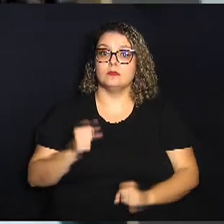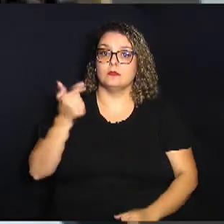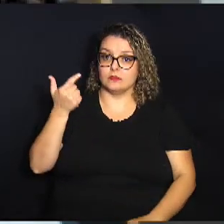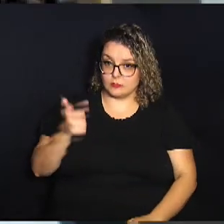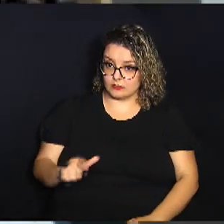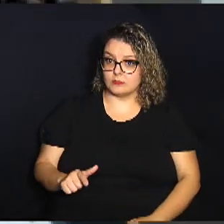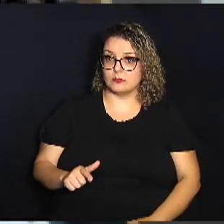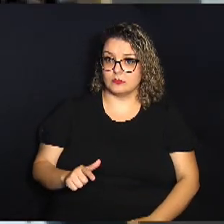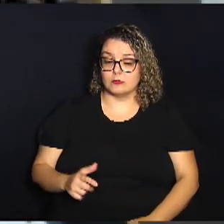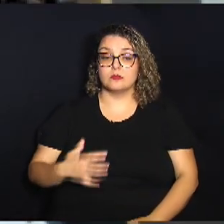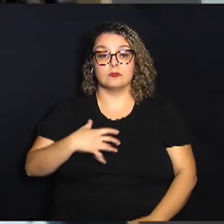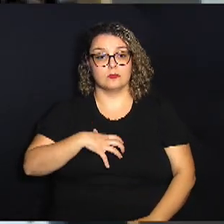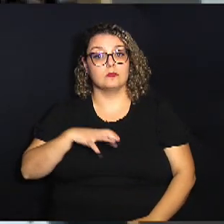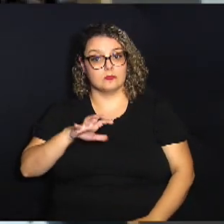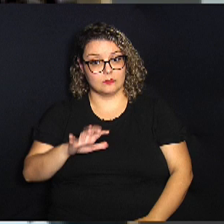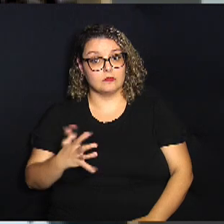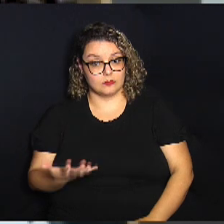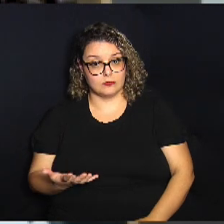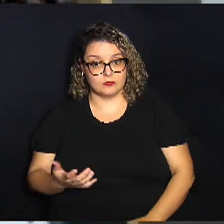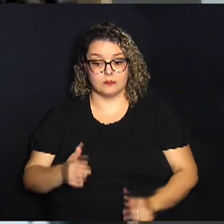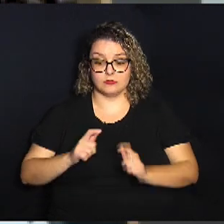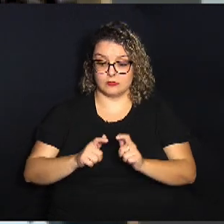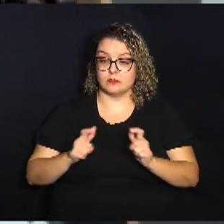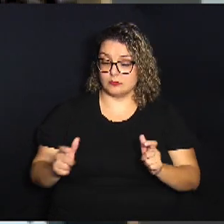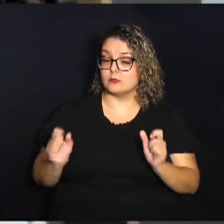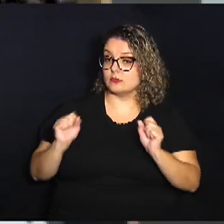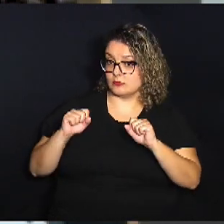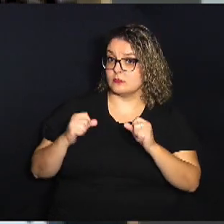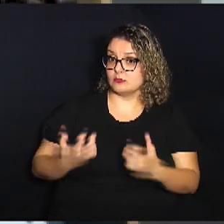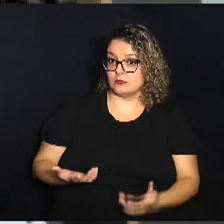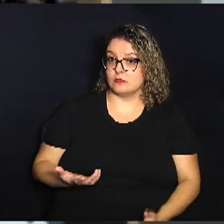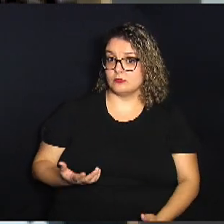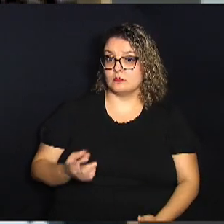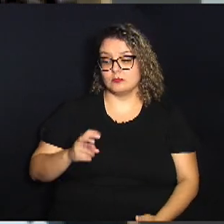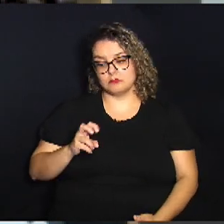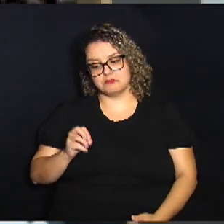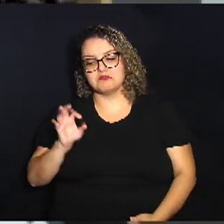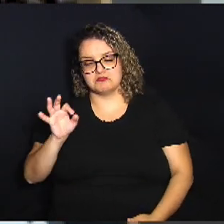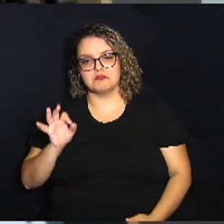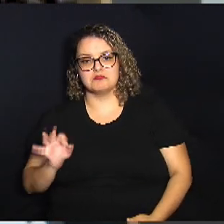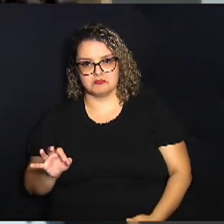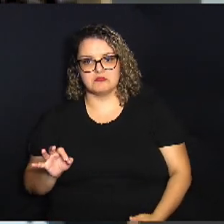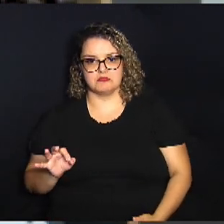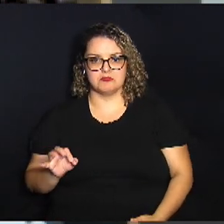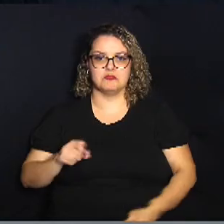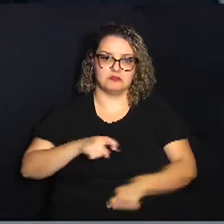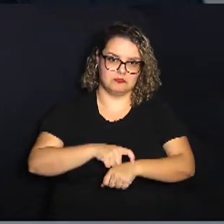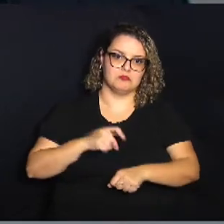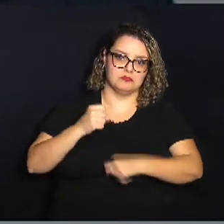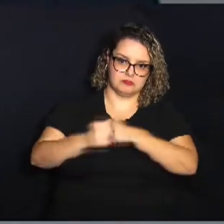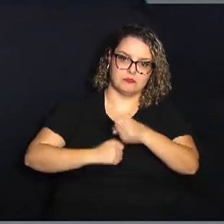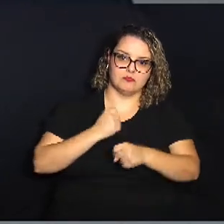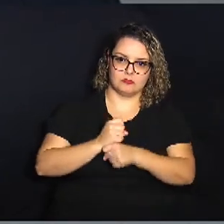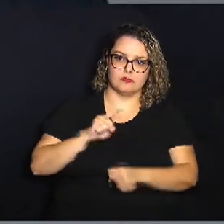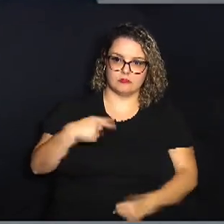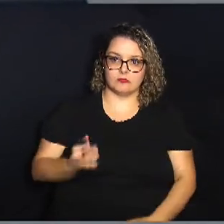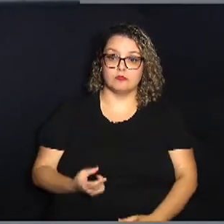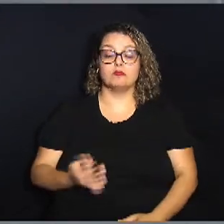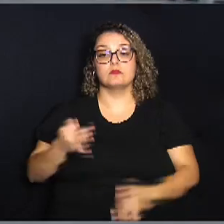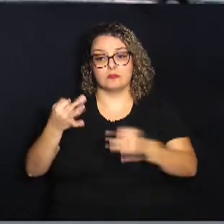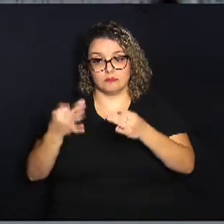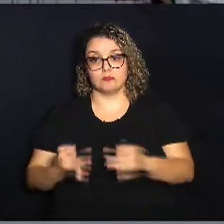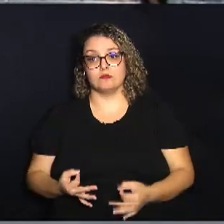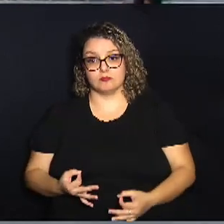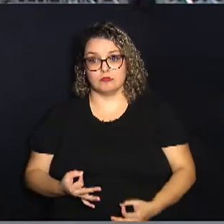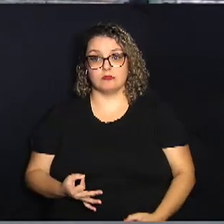Do jeito que está indo, gente tende a um crescimento, sim, pelo menos 50% durante o próximo ano. Seguramente o